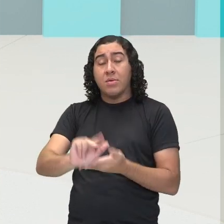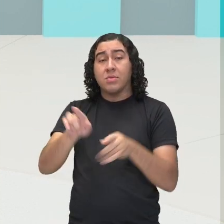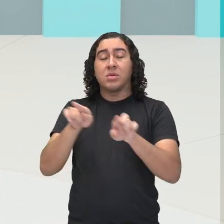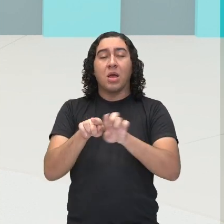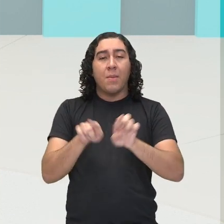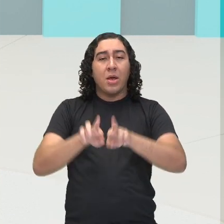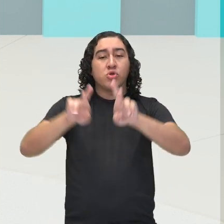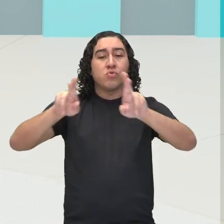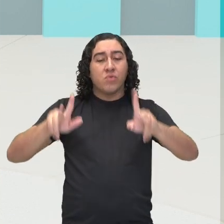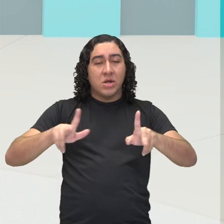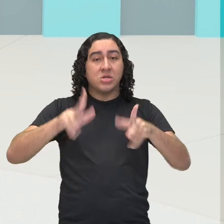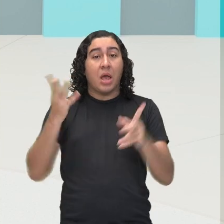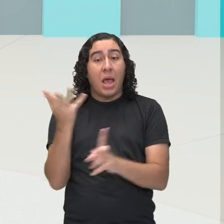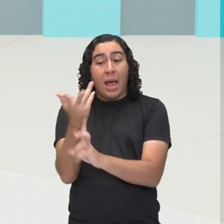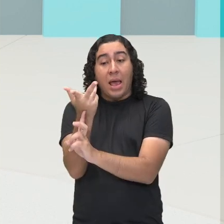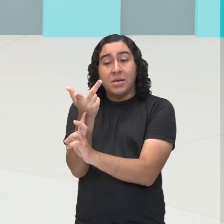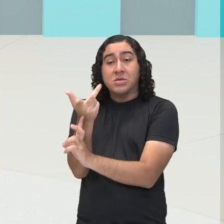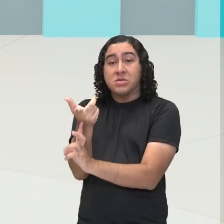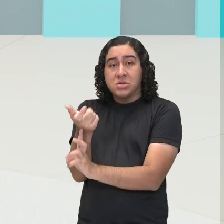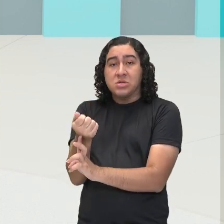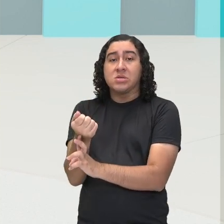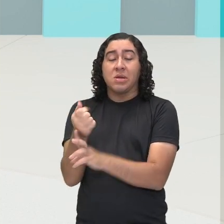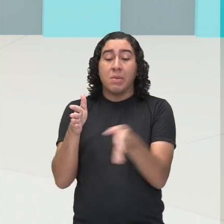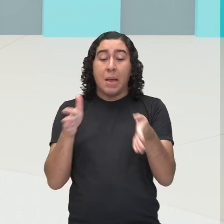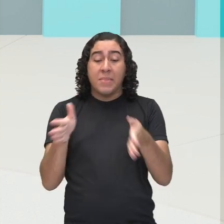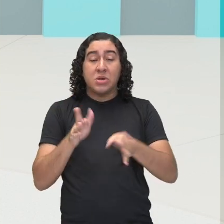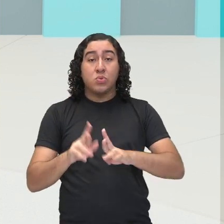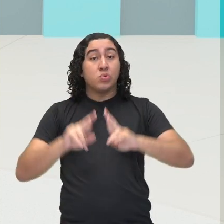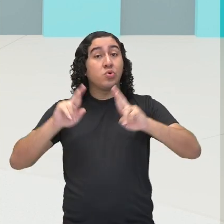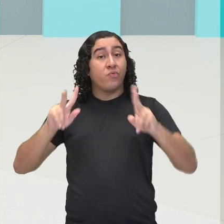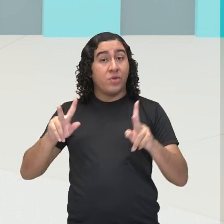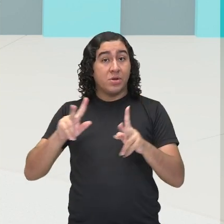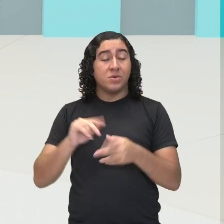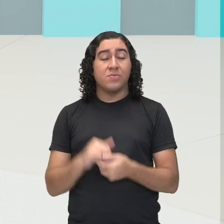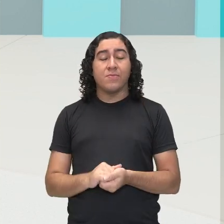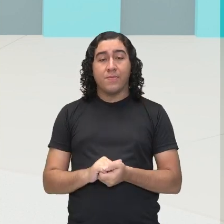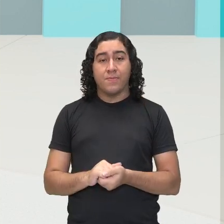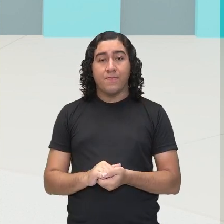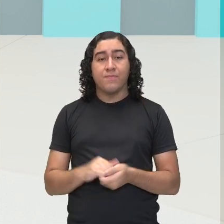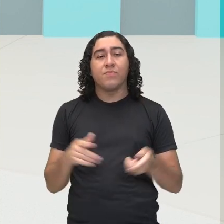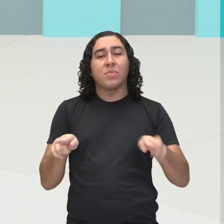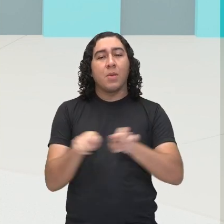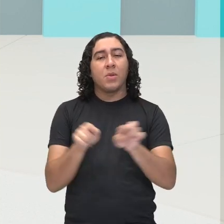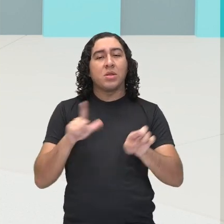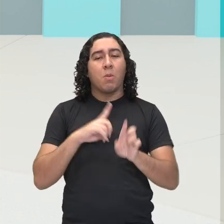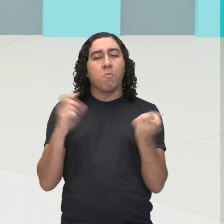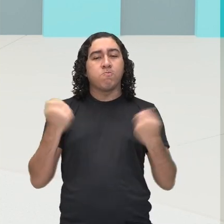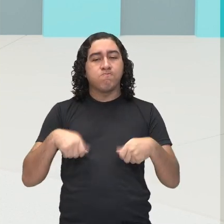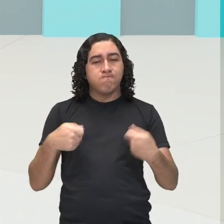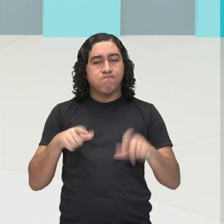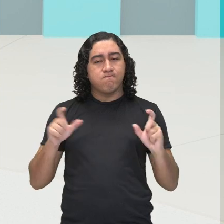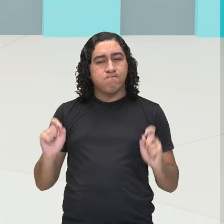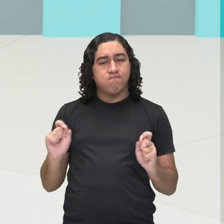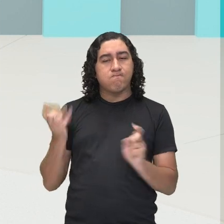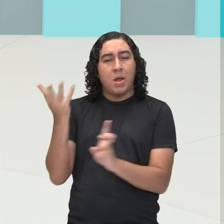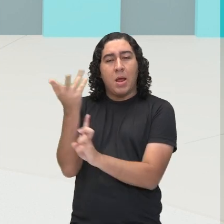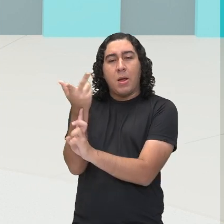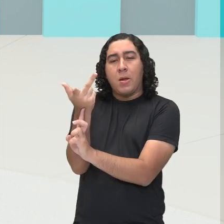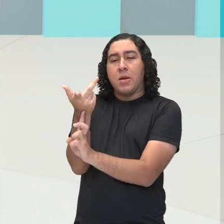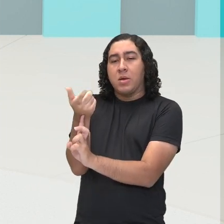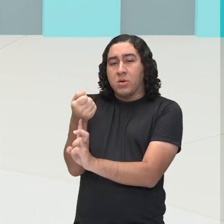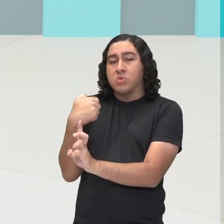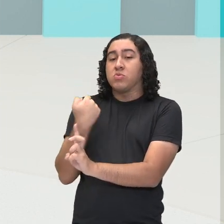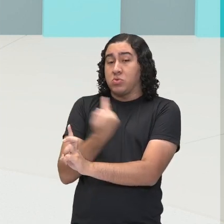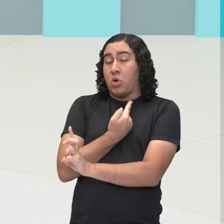pintores em épocas diferentes. Enfim, temos necessidade de arte. E se